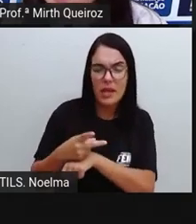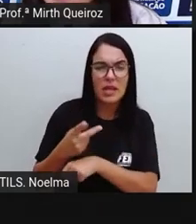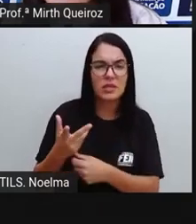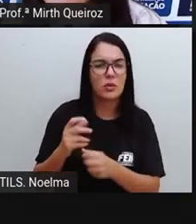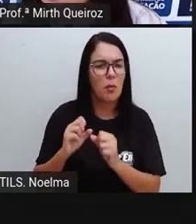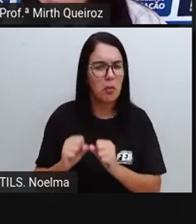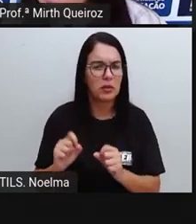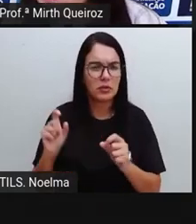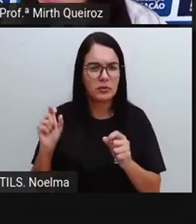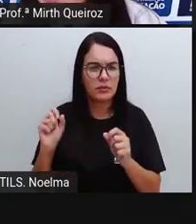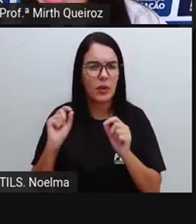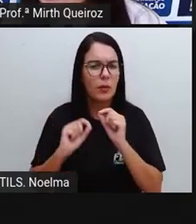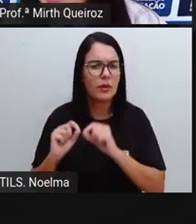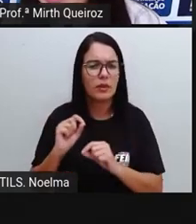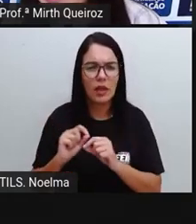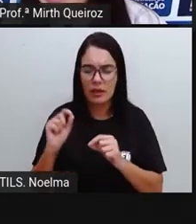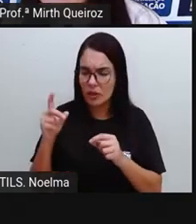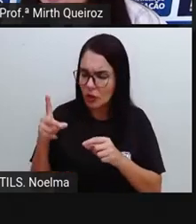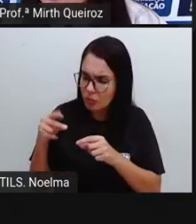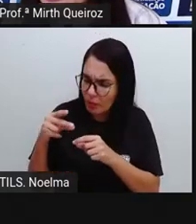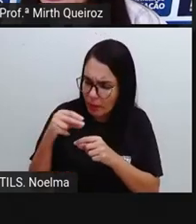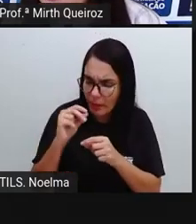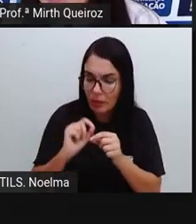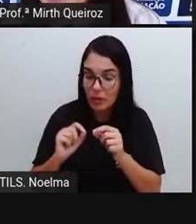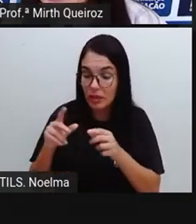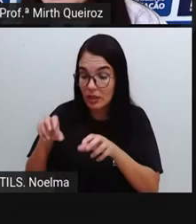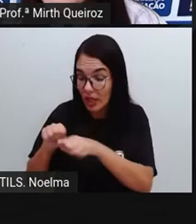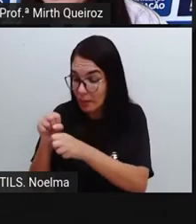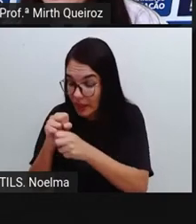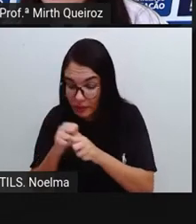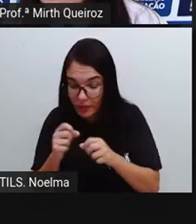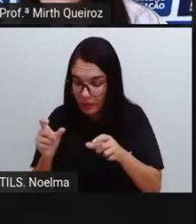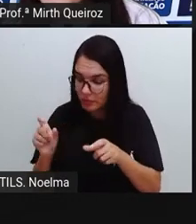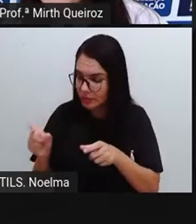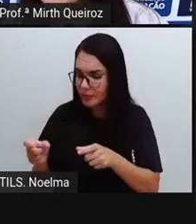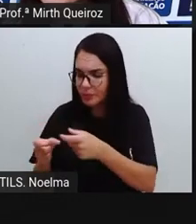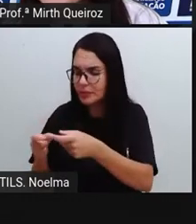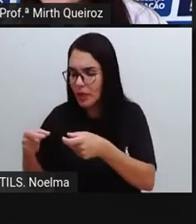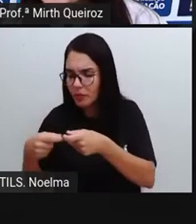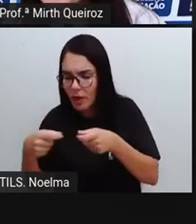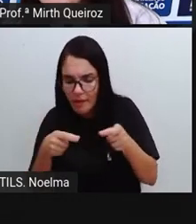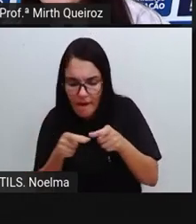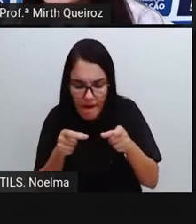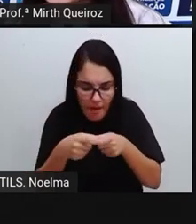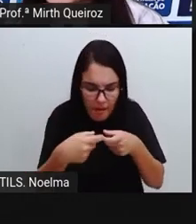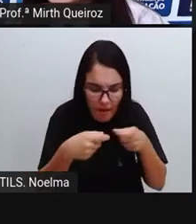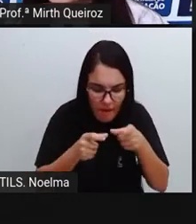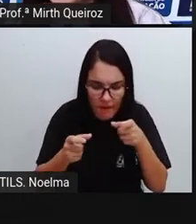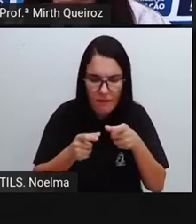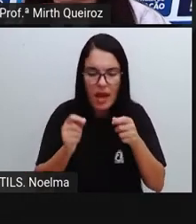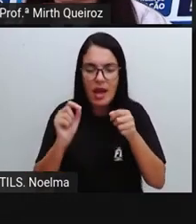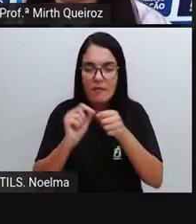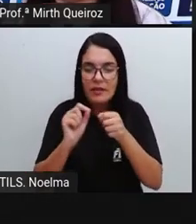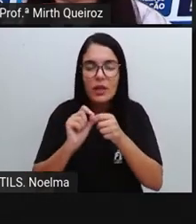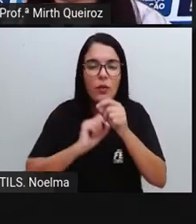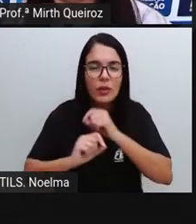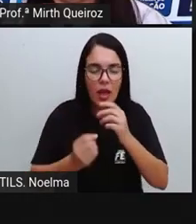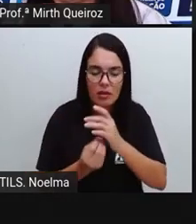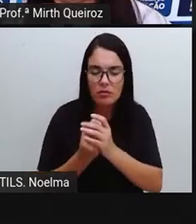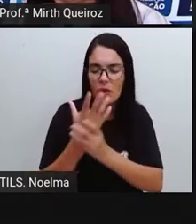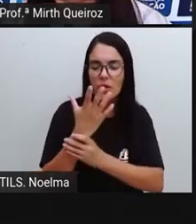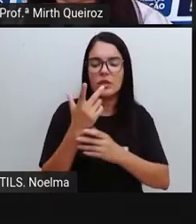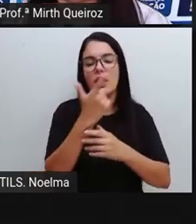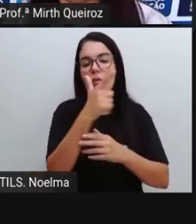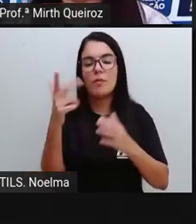Em formas, picotado ali, em formas geométricas, onde vai, a junção deles vai dar origem